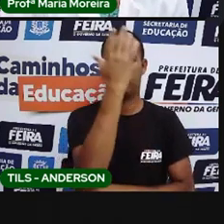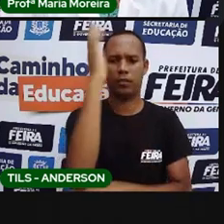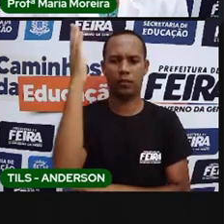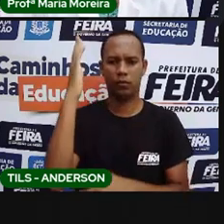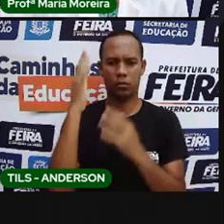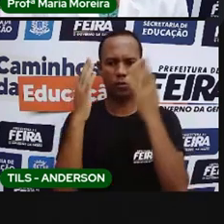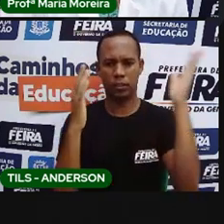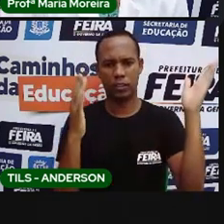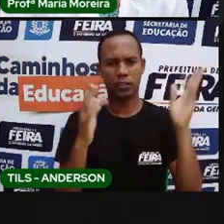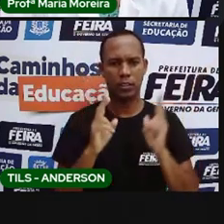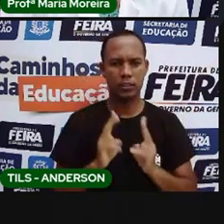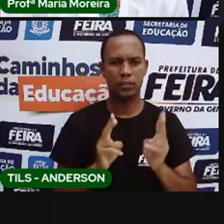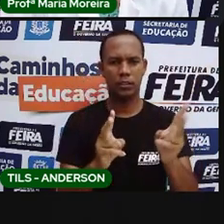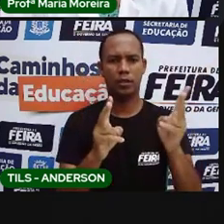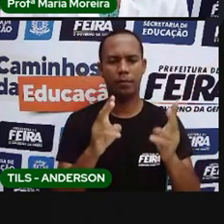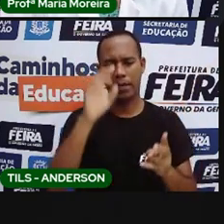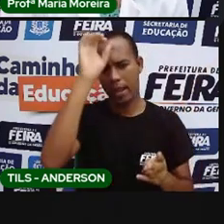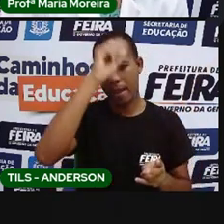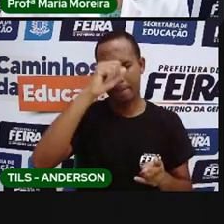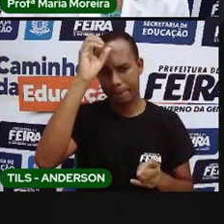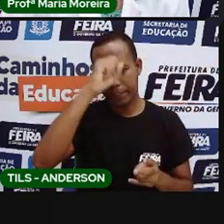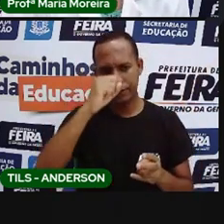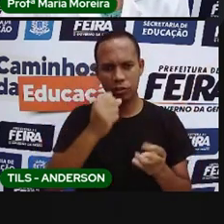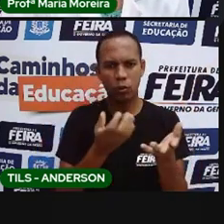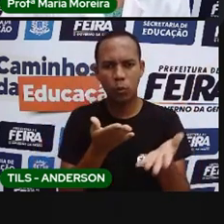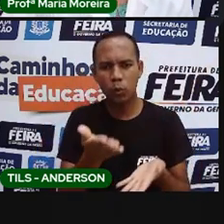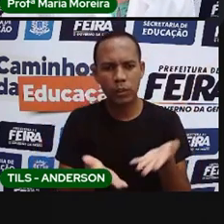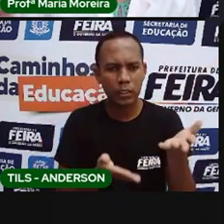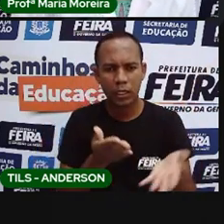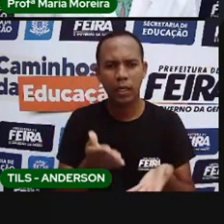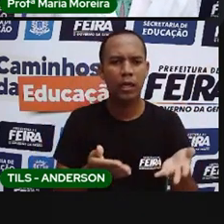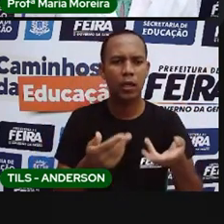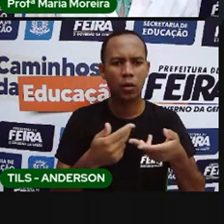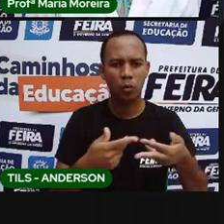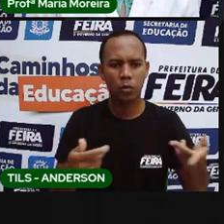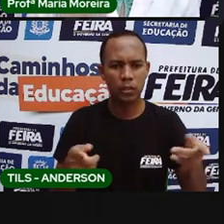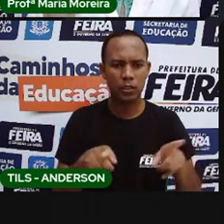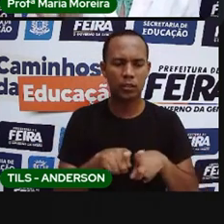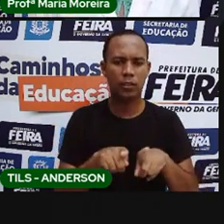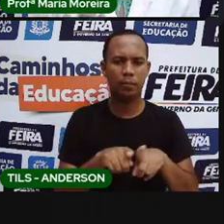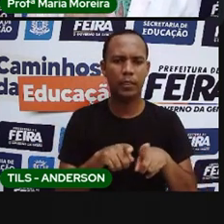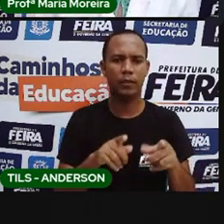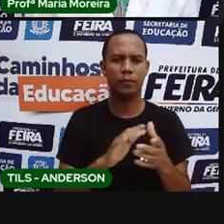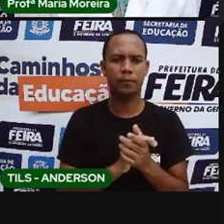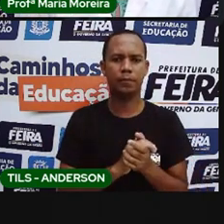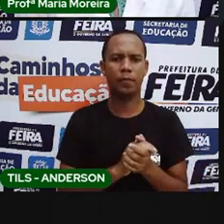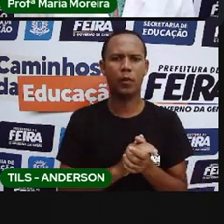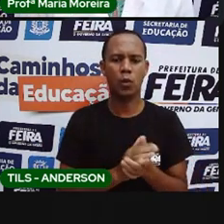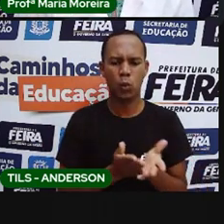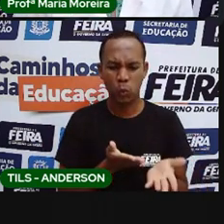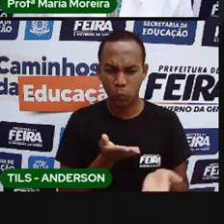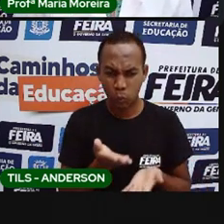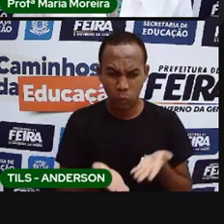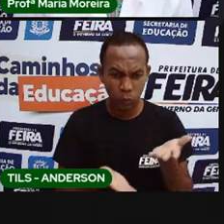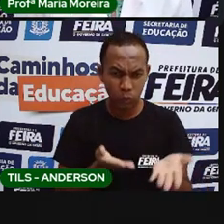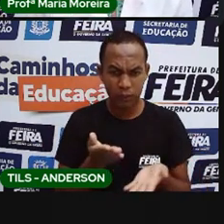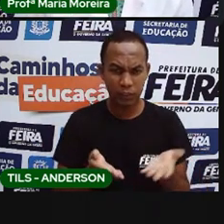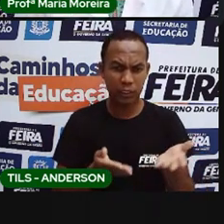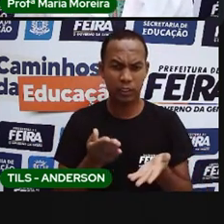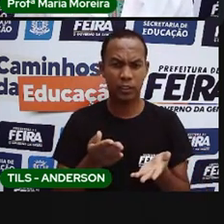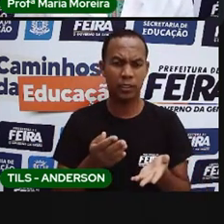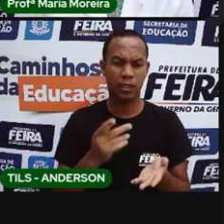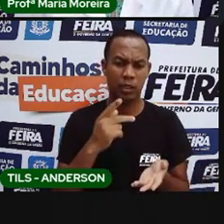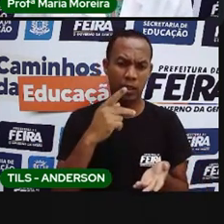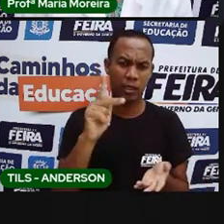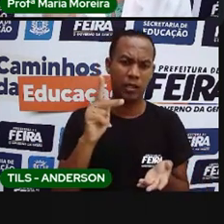desde muito cedo, aprendem a cuidar e a valorizar o meio ambiente. Lembra que a Pró falou? Será que eles cuidam muito da natureza ou